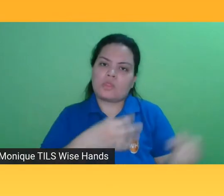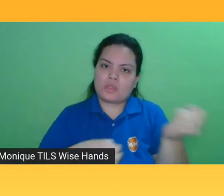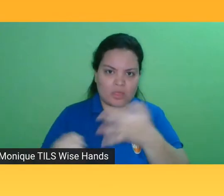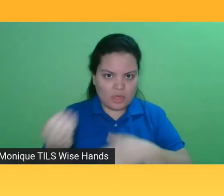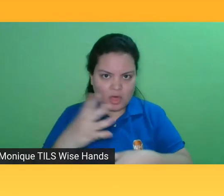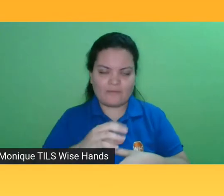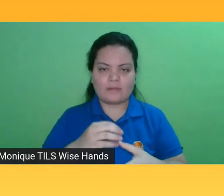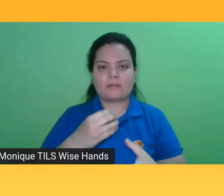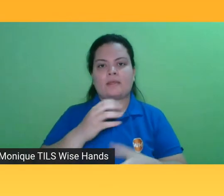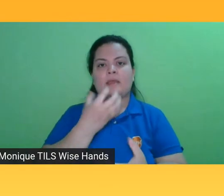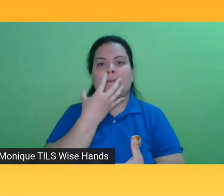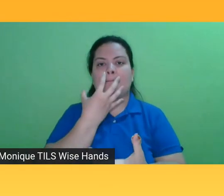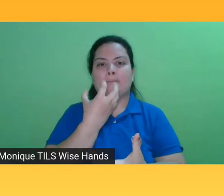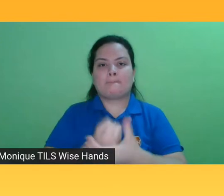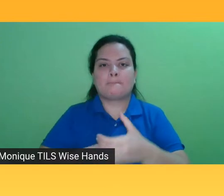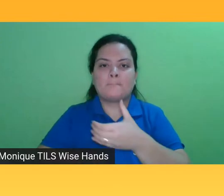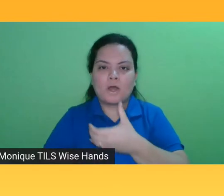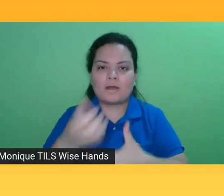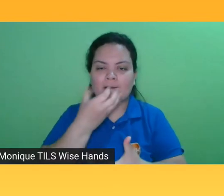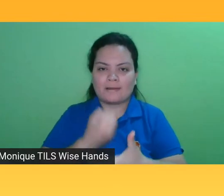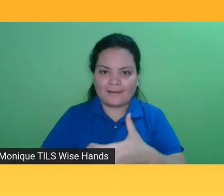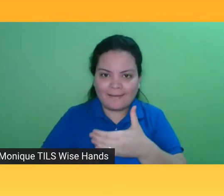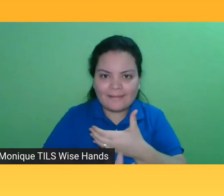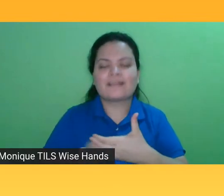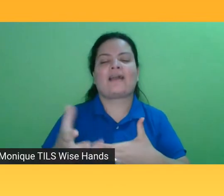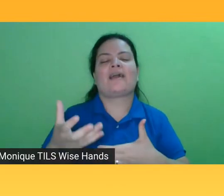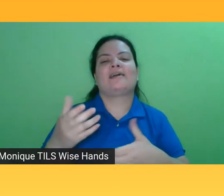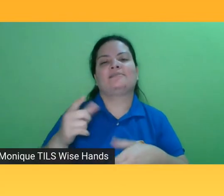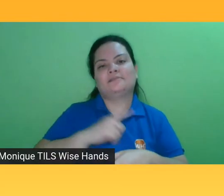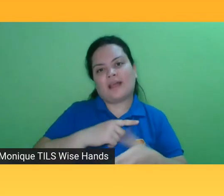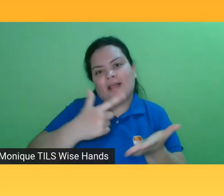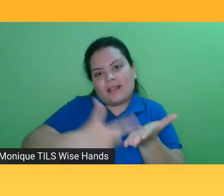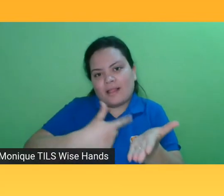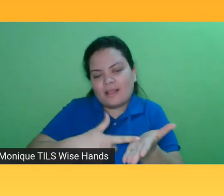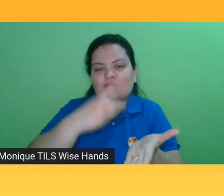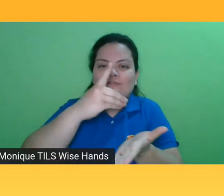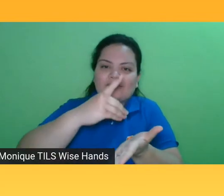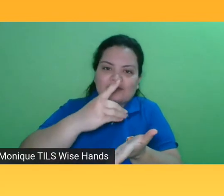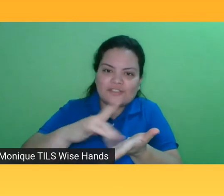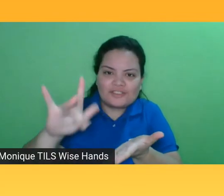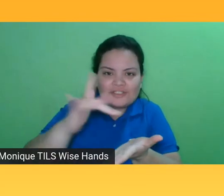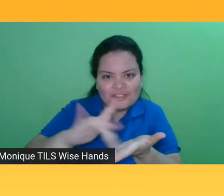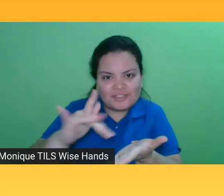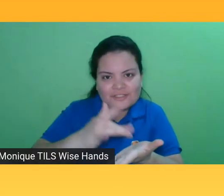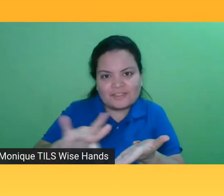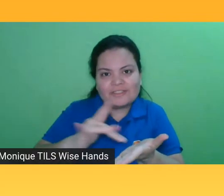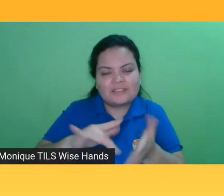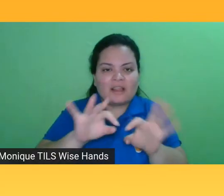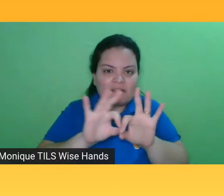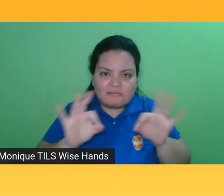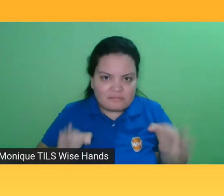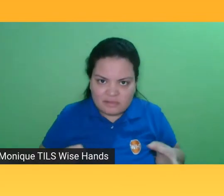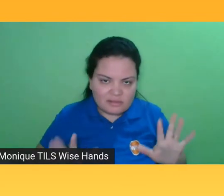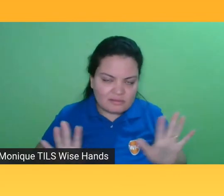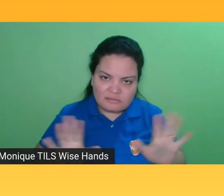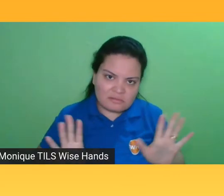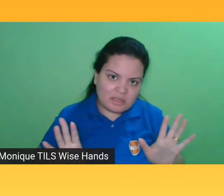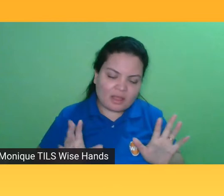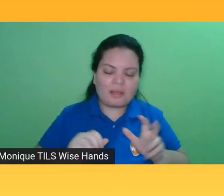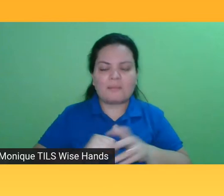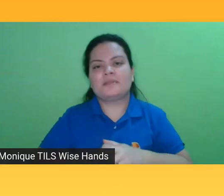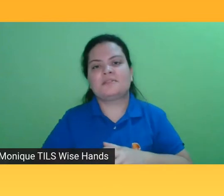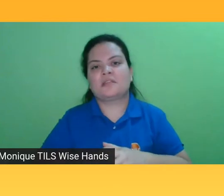livro também. A gente tem os livros digitais, os livros digitais mais simples, no formato EPUB, no formato